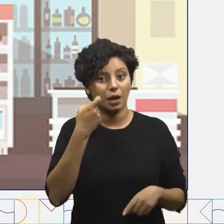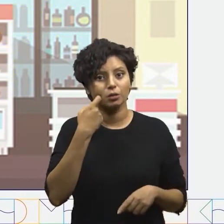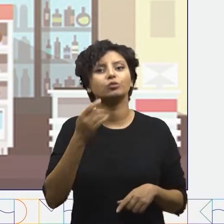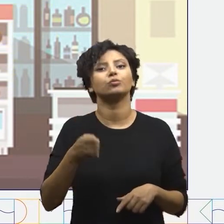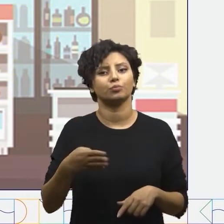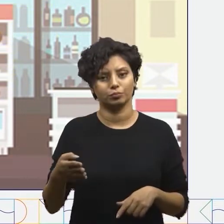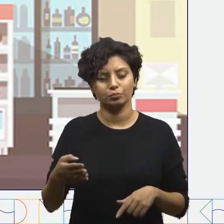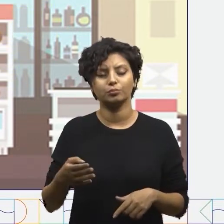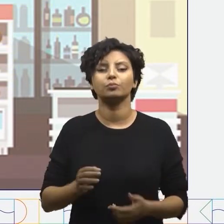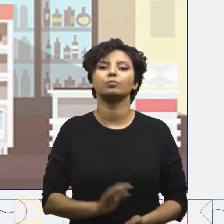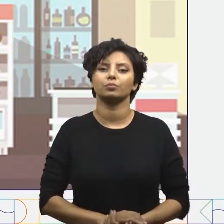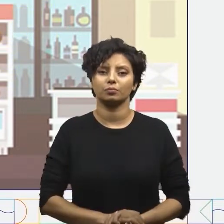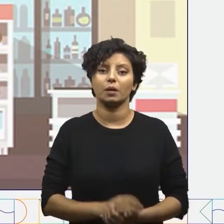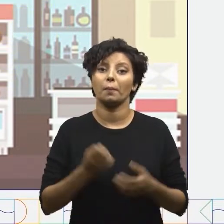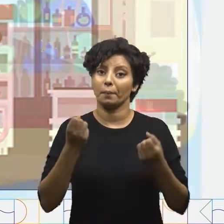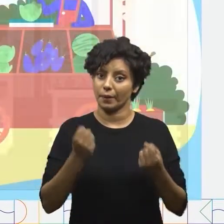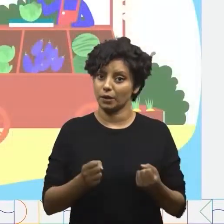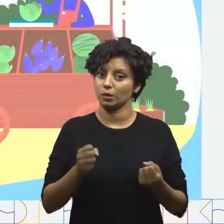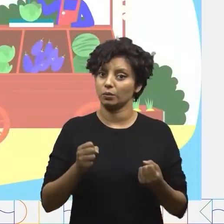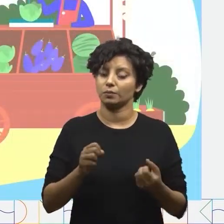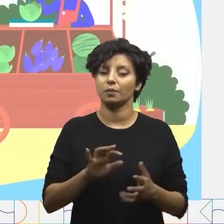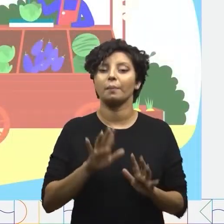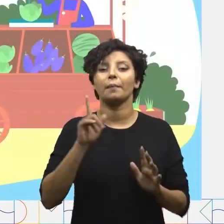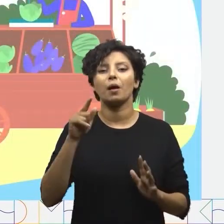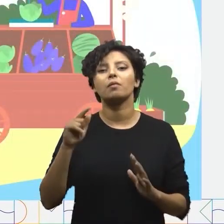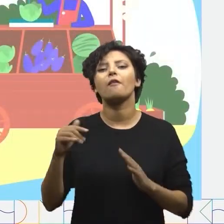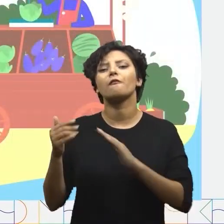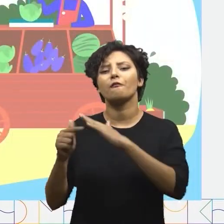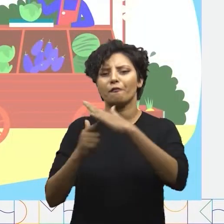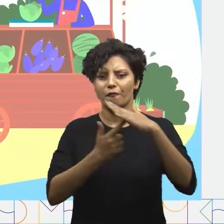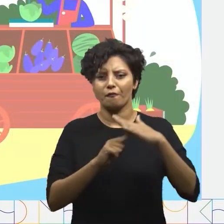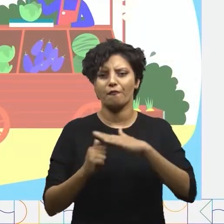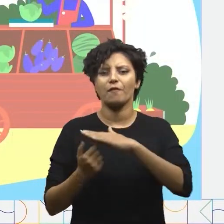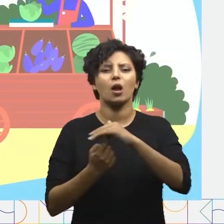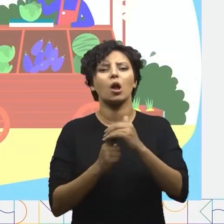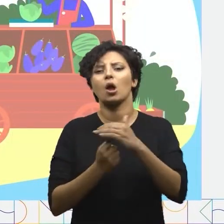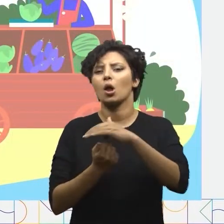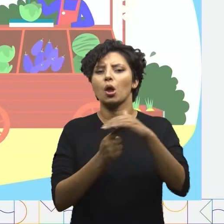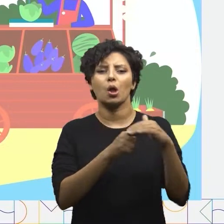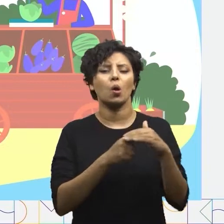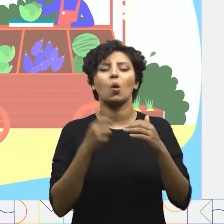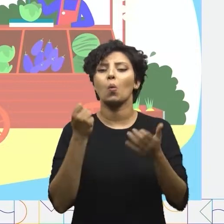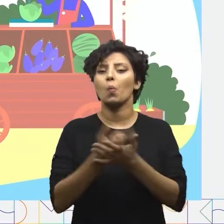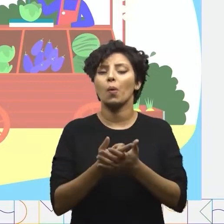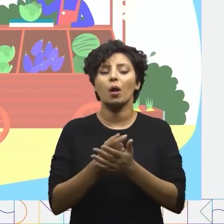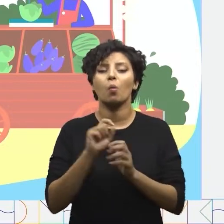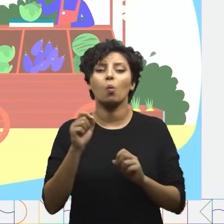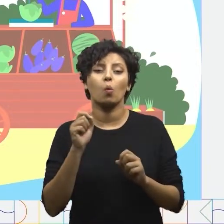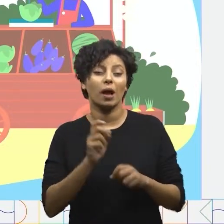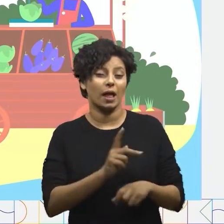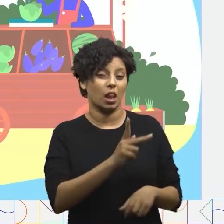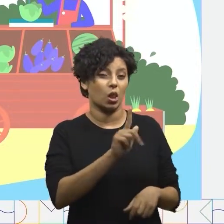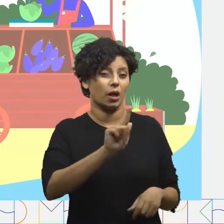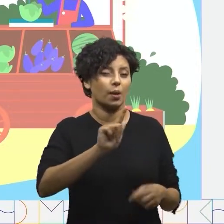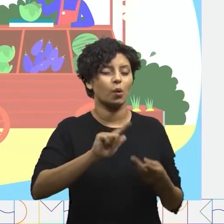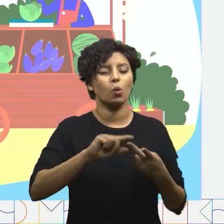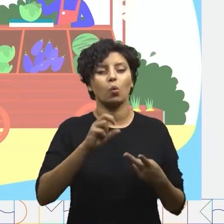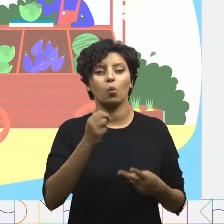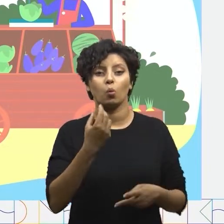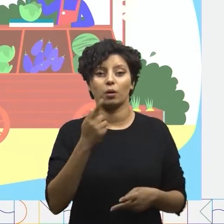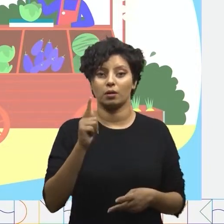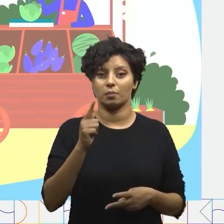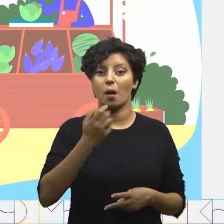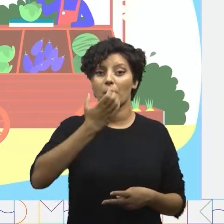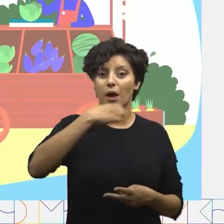peixe por peso. E na feira, o que podemos comprar por quilo ou grama? Podemos